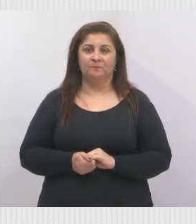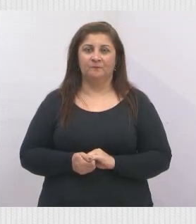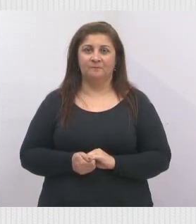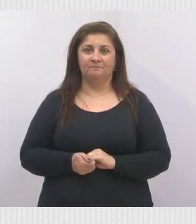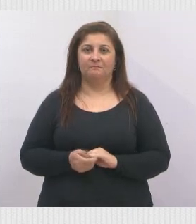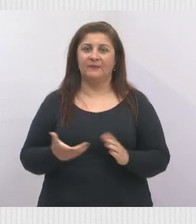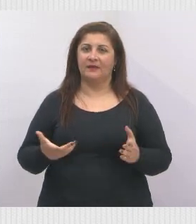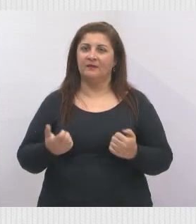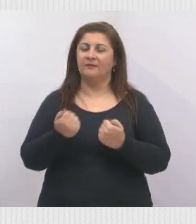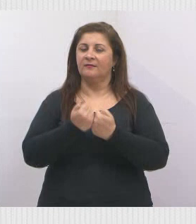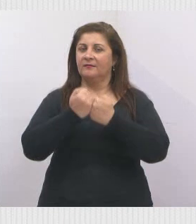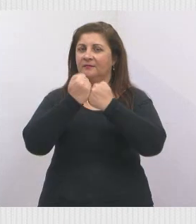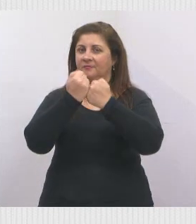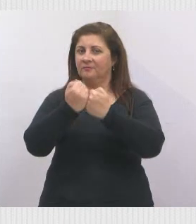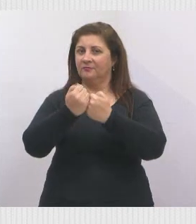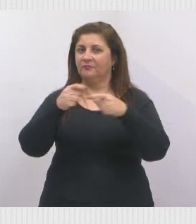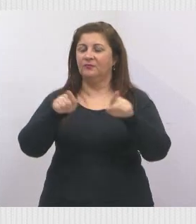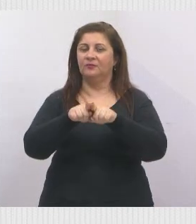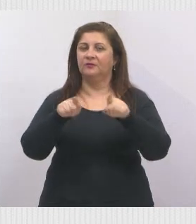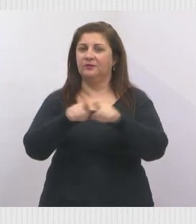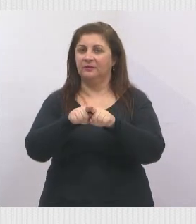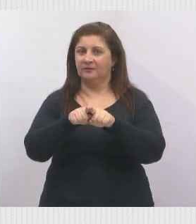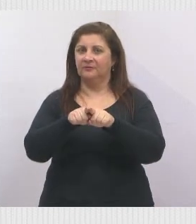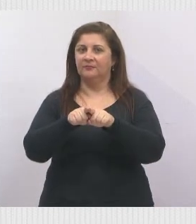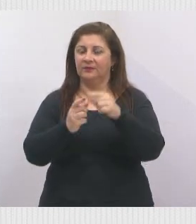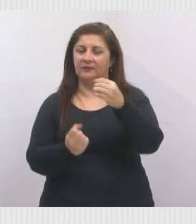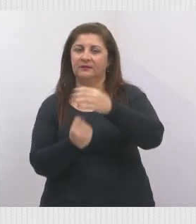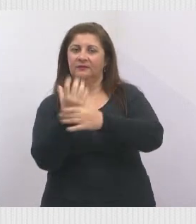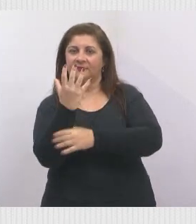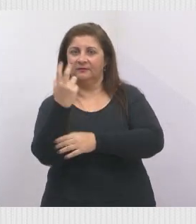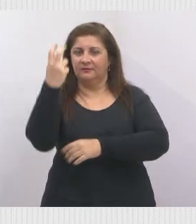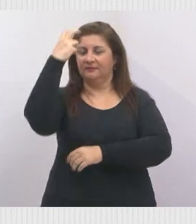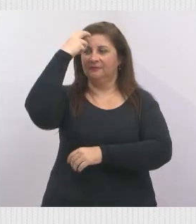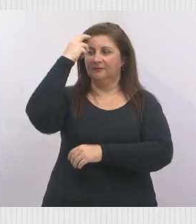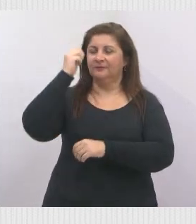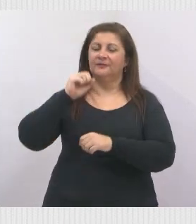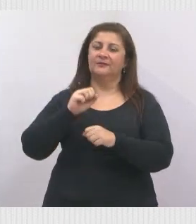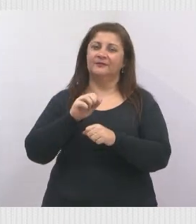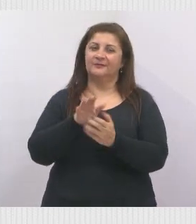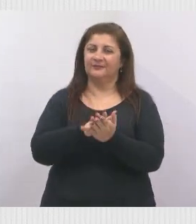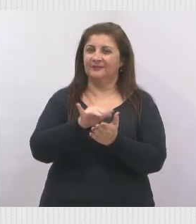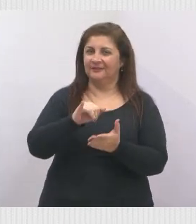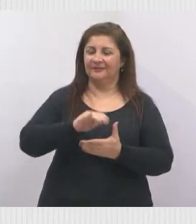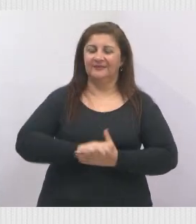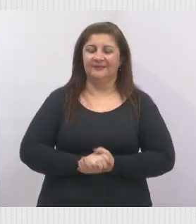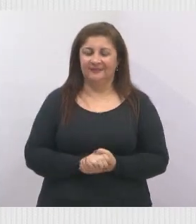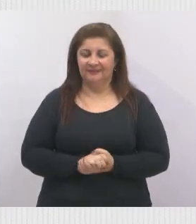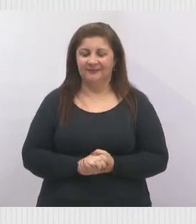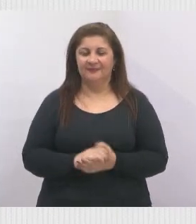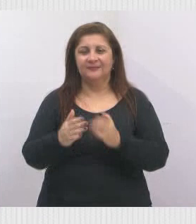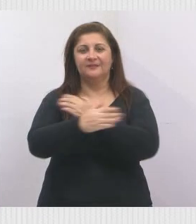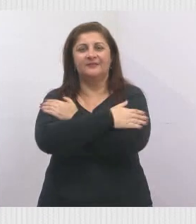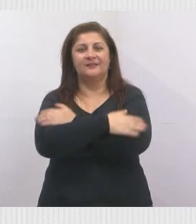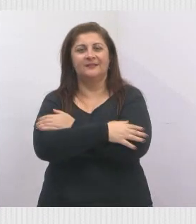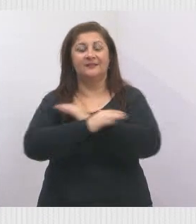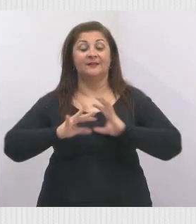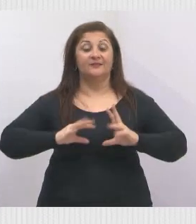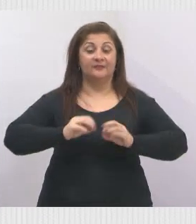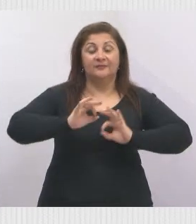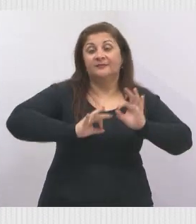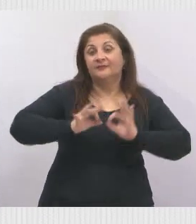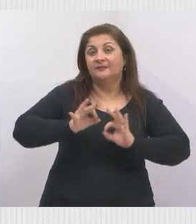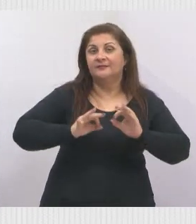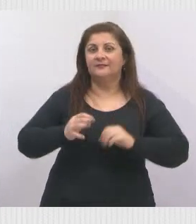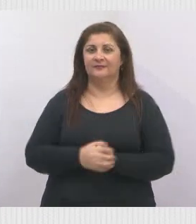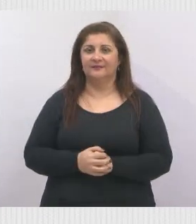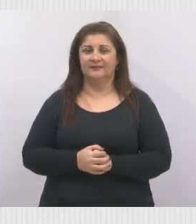Grande apoio da Fundação Cultural. Então, fica nosso convite. Um grande abraço aos meus amigos organizadores